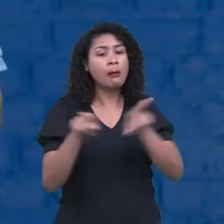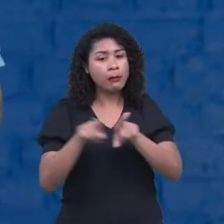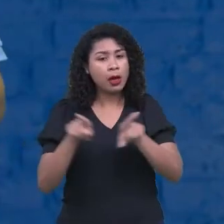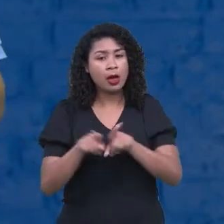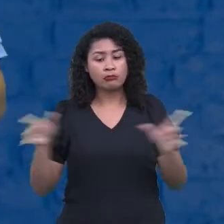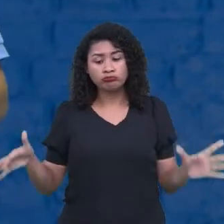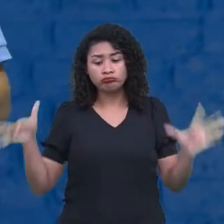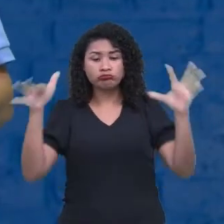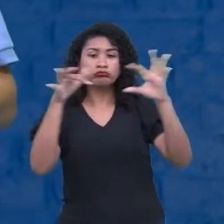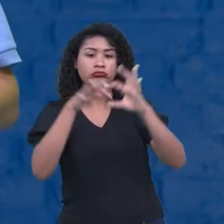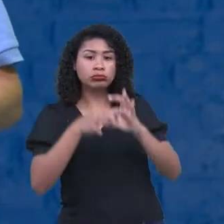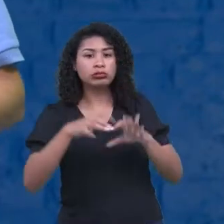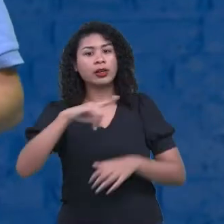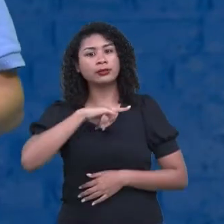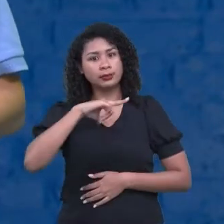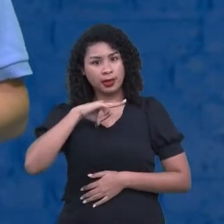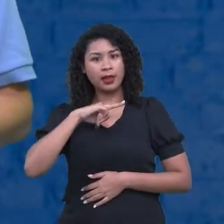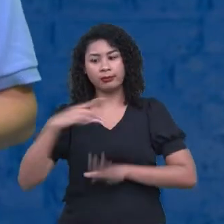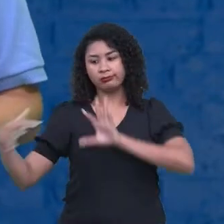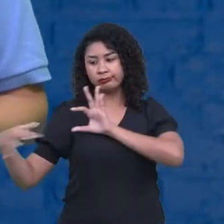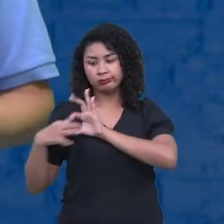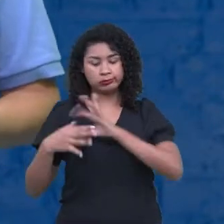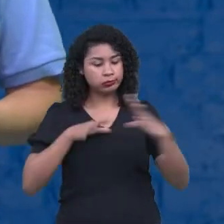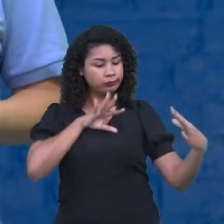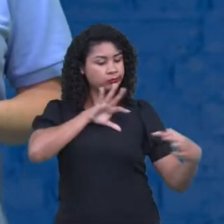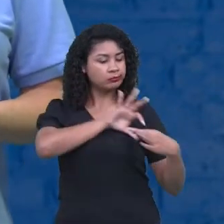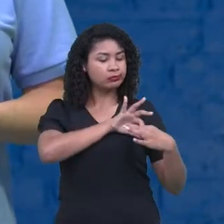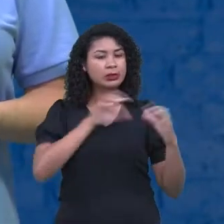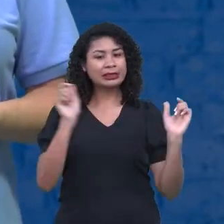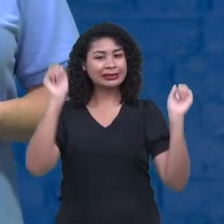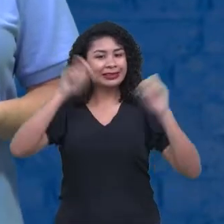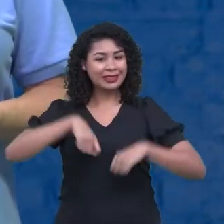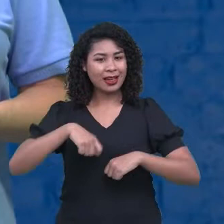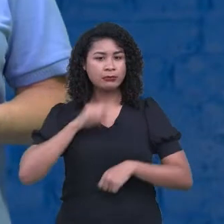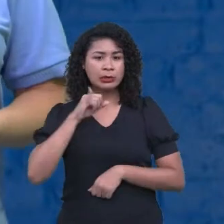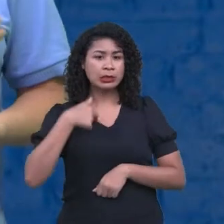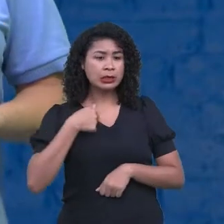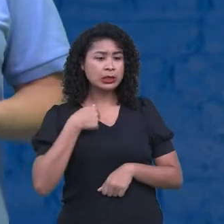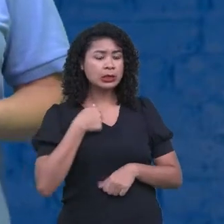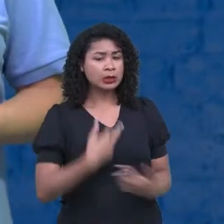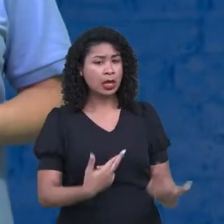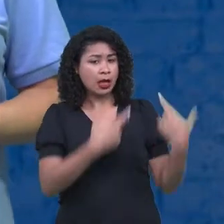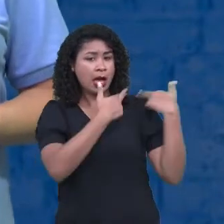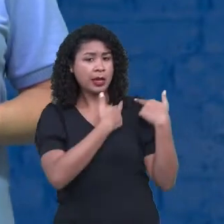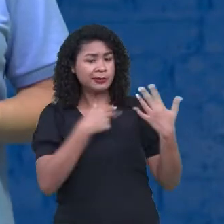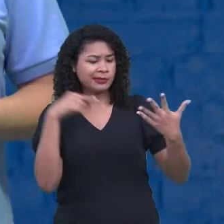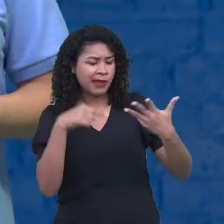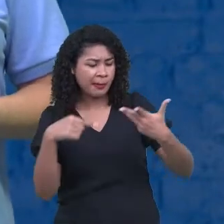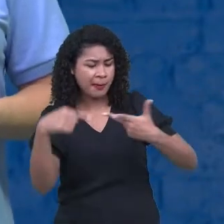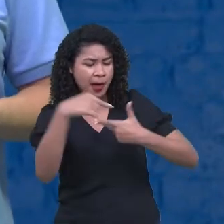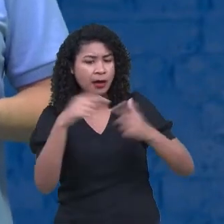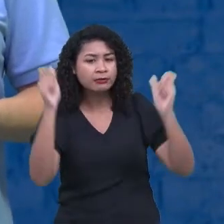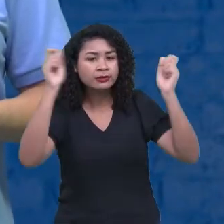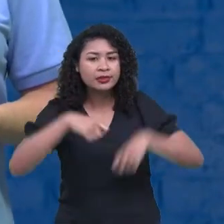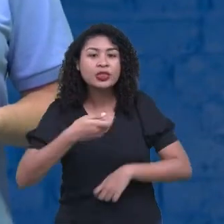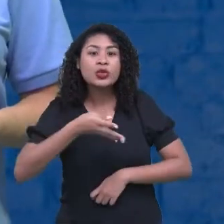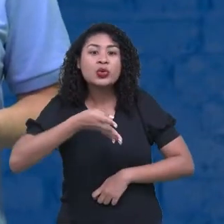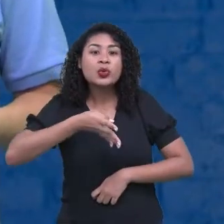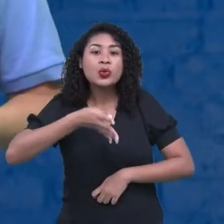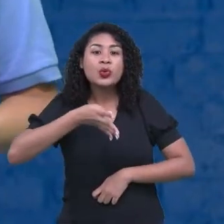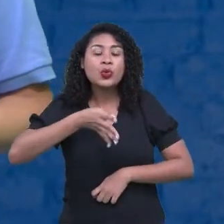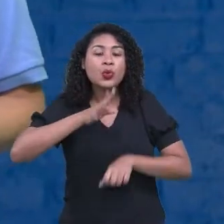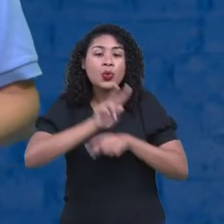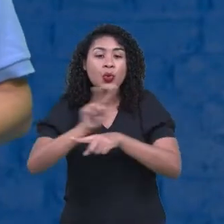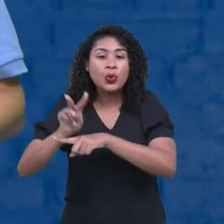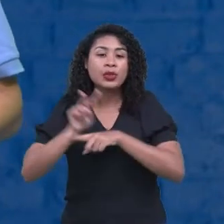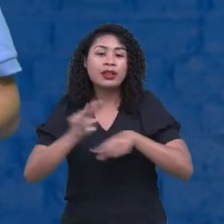Eles fazem uma conexão. Cuidando disso tudo, eu estou cuidando de quê? Do meu meio ambiente também. Que envolve, quando nós